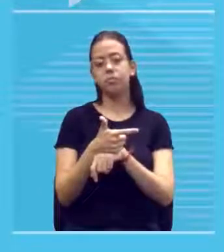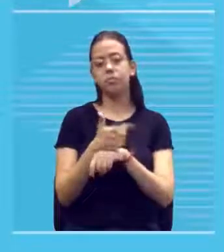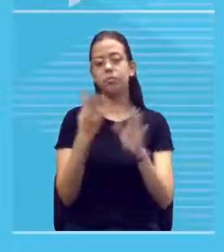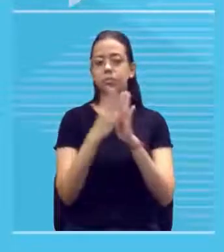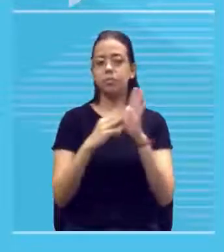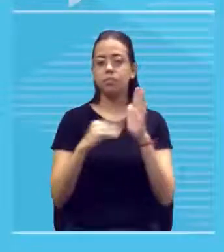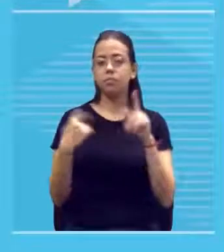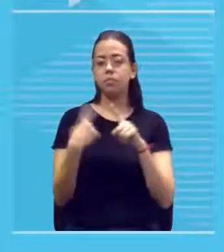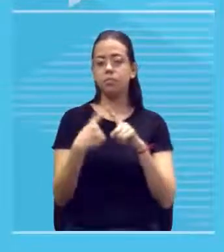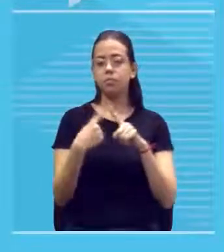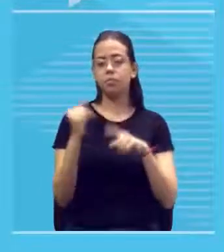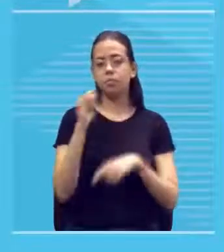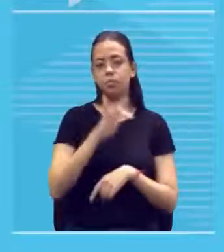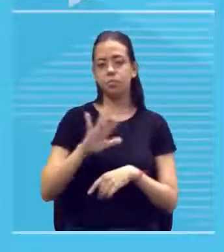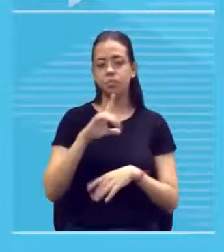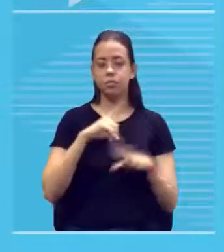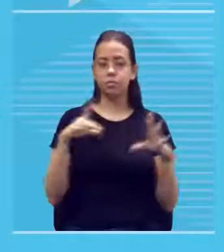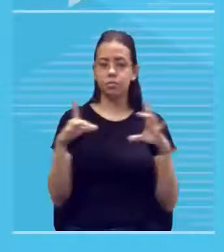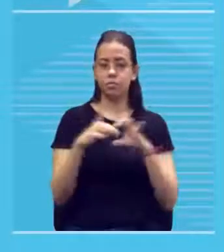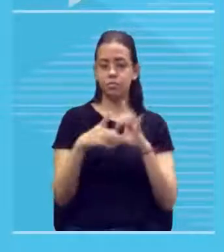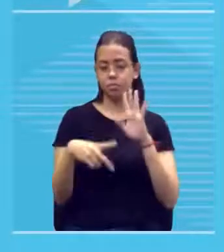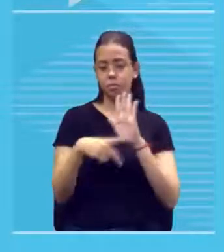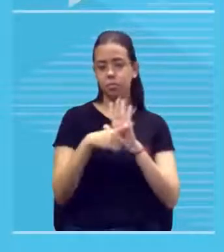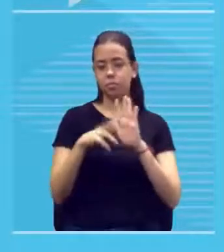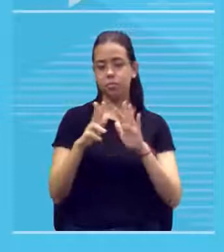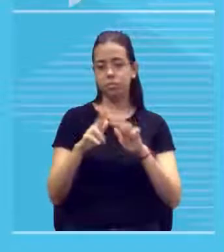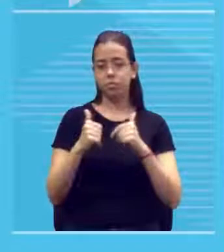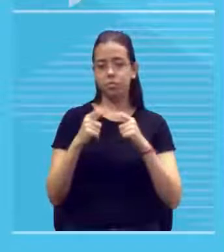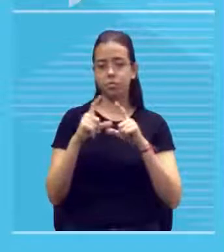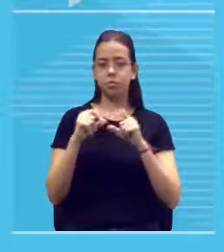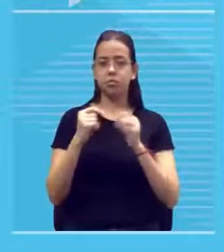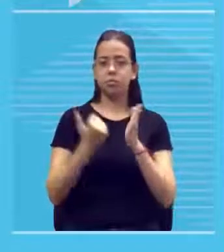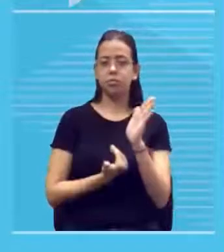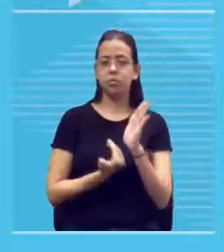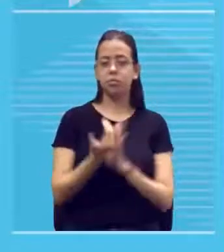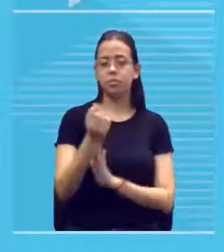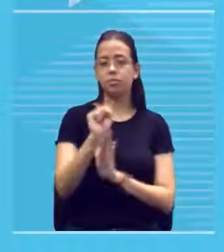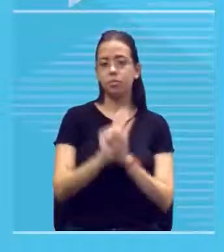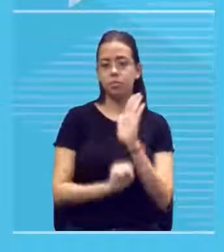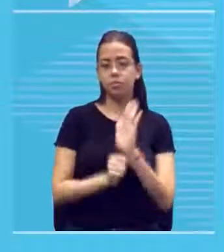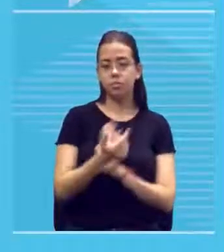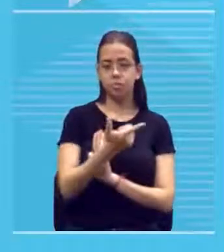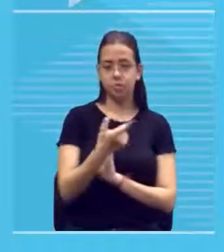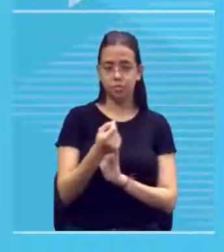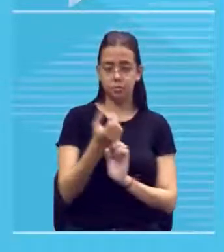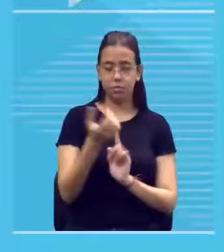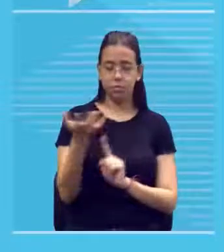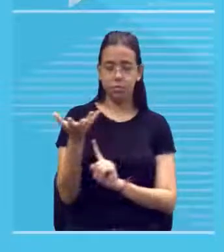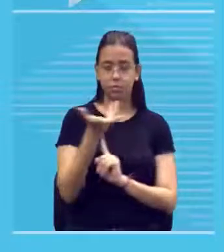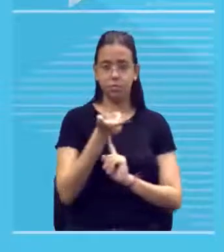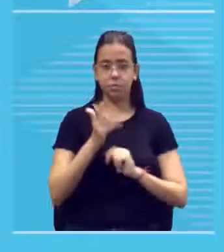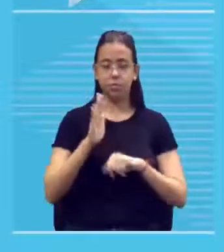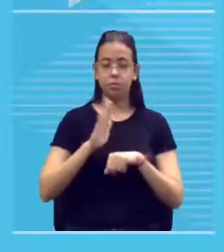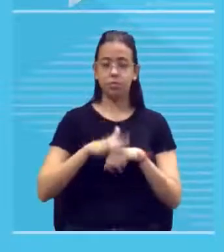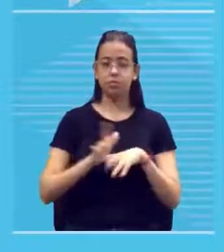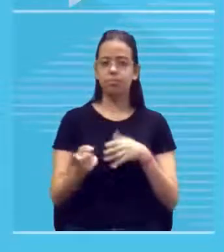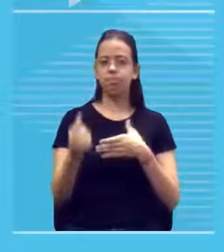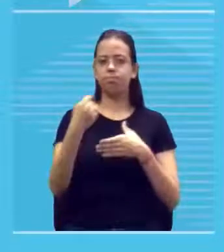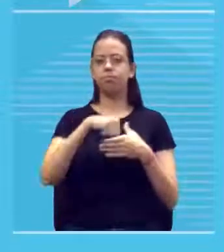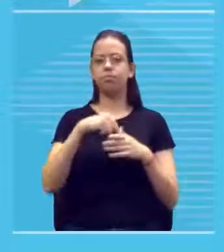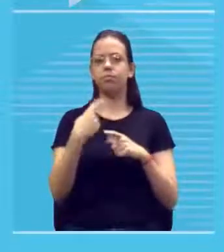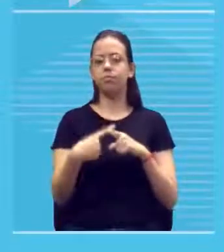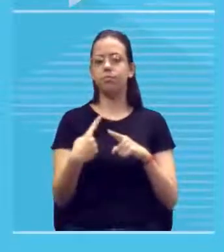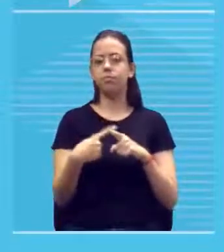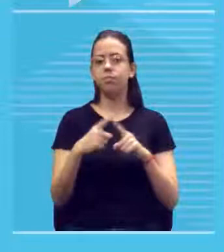prende nela mesma por isso que a arte a partir do século 20 se tornou muito mais subjetiva porque a